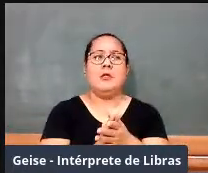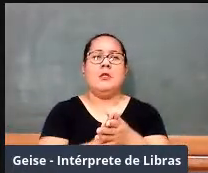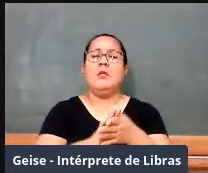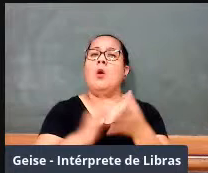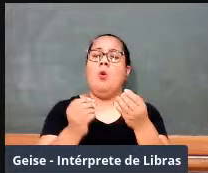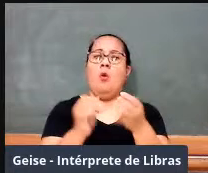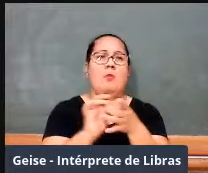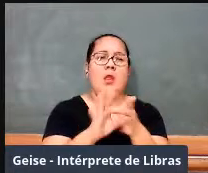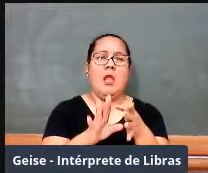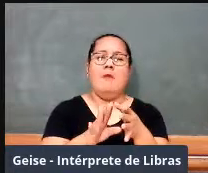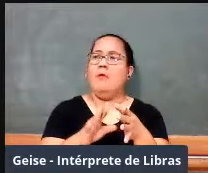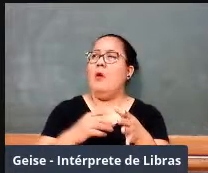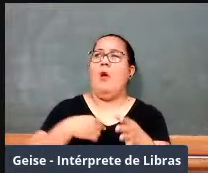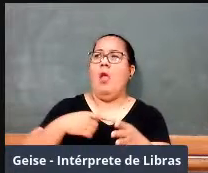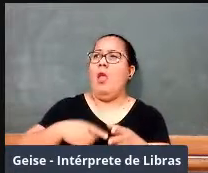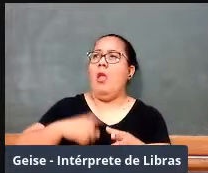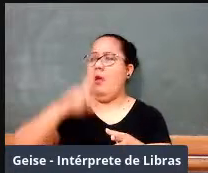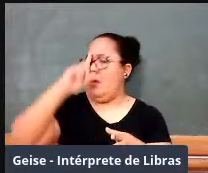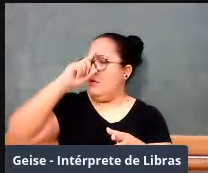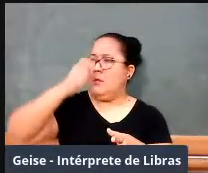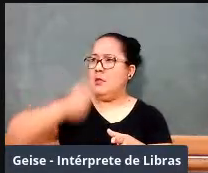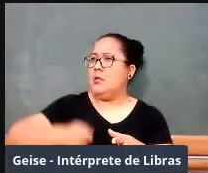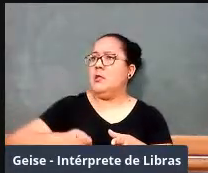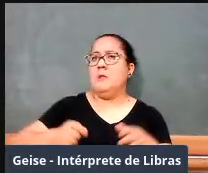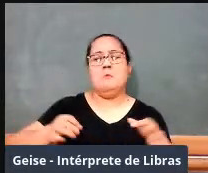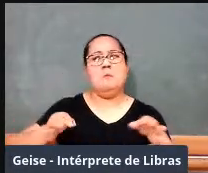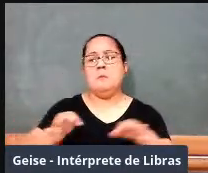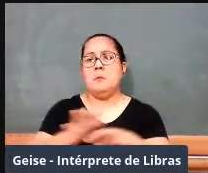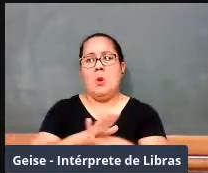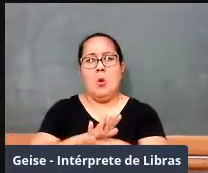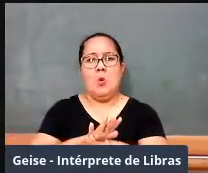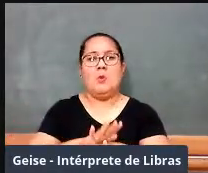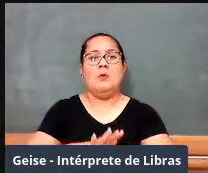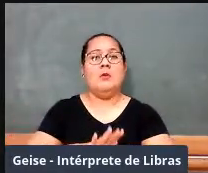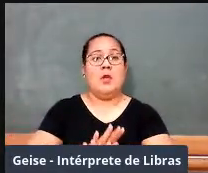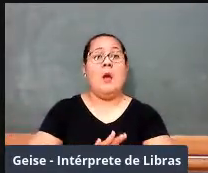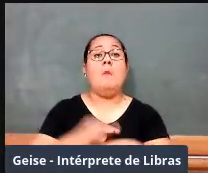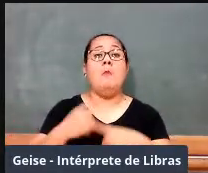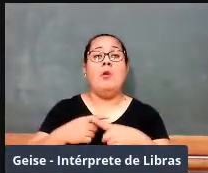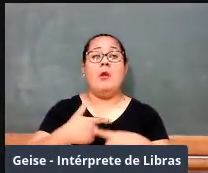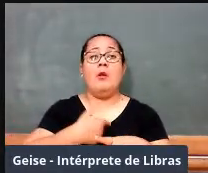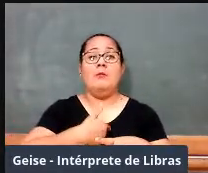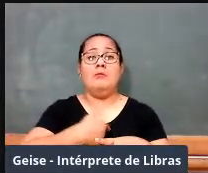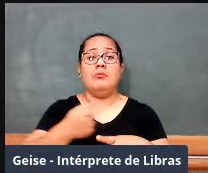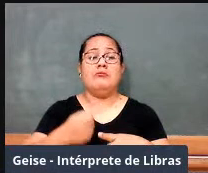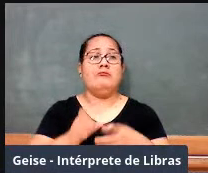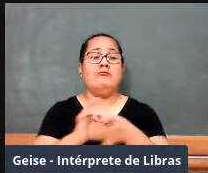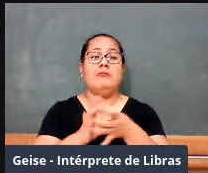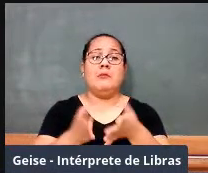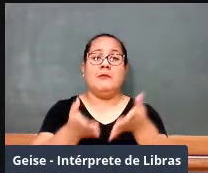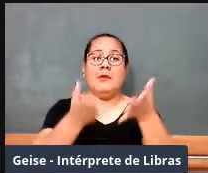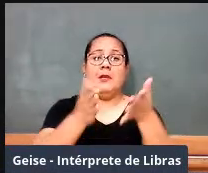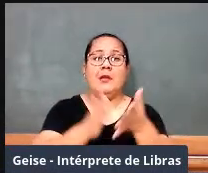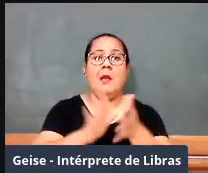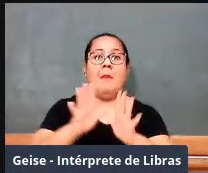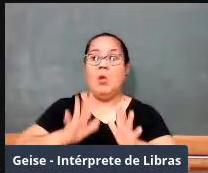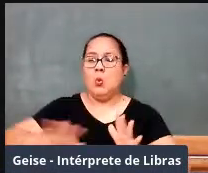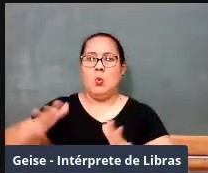consulta, né? E com isso, claro, houve muita reação, né? E aí